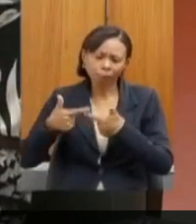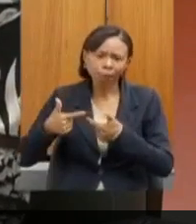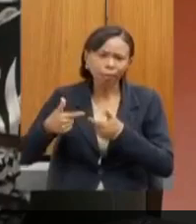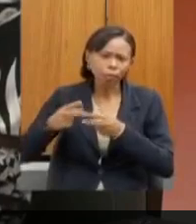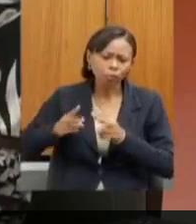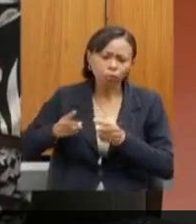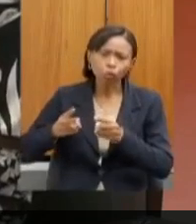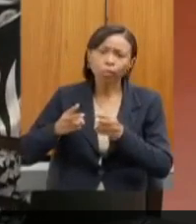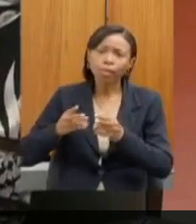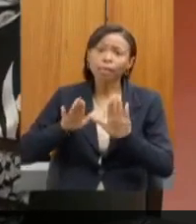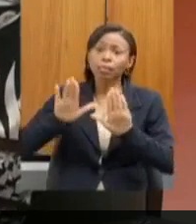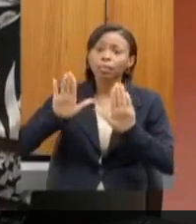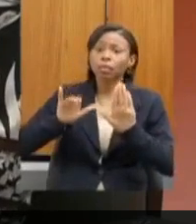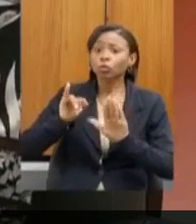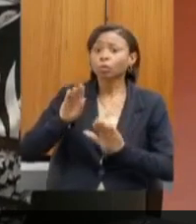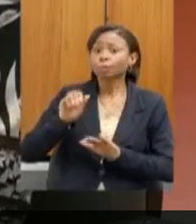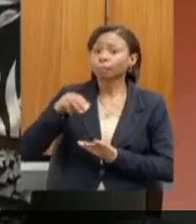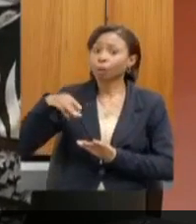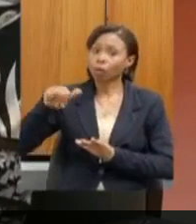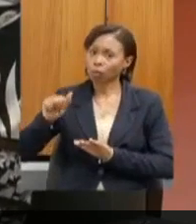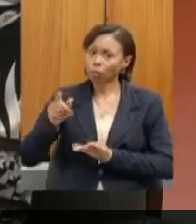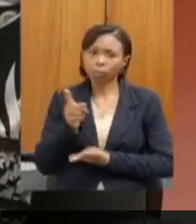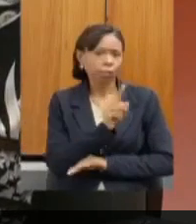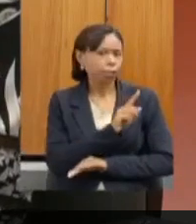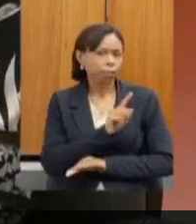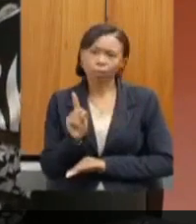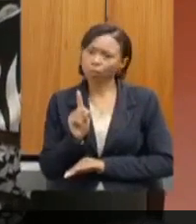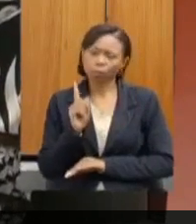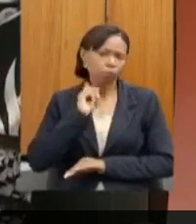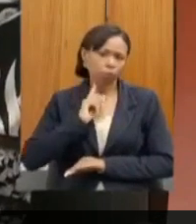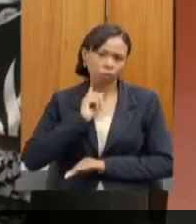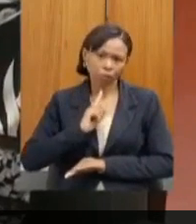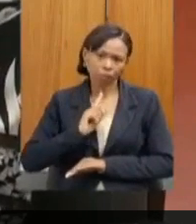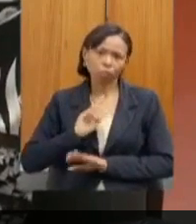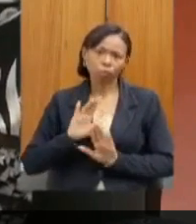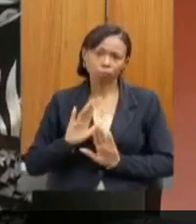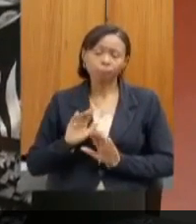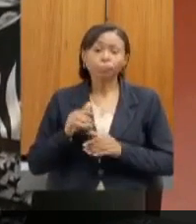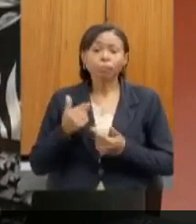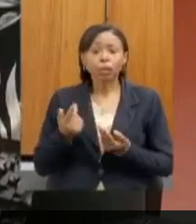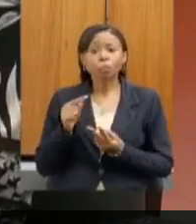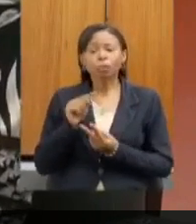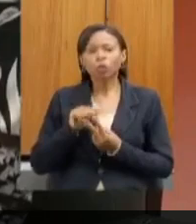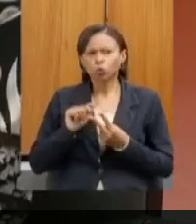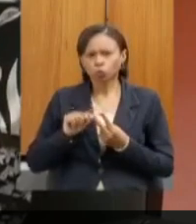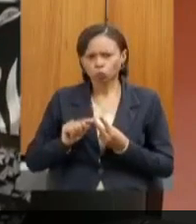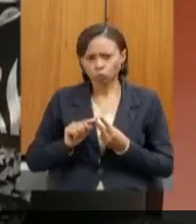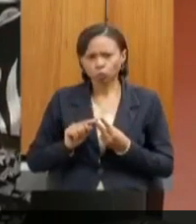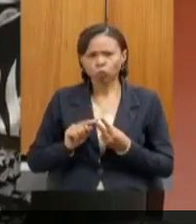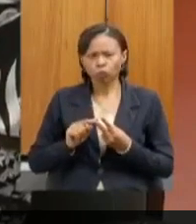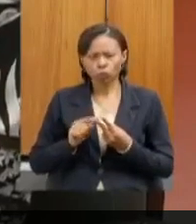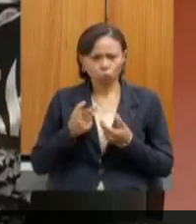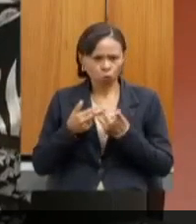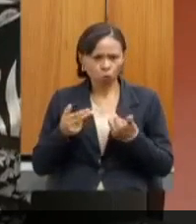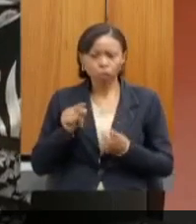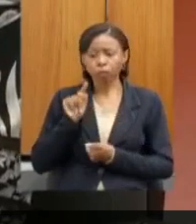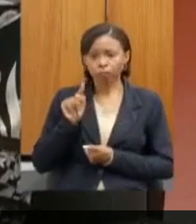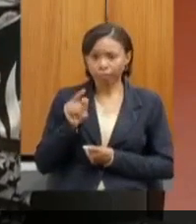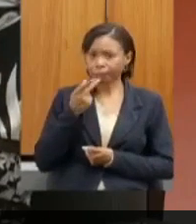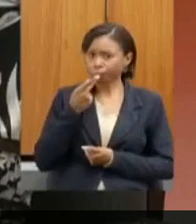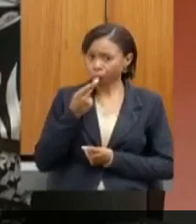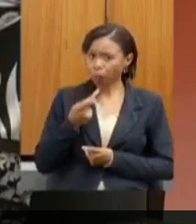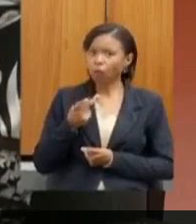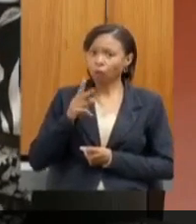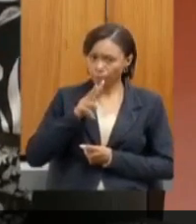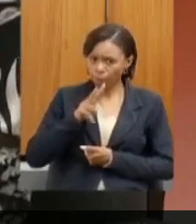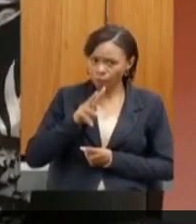IBAMA e não pelo Estado de Minas Gerais por uma decisão nossa. de toda forma, os dois casos que a senhora coloca serão